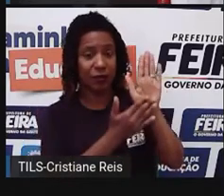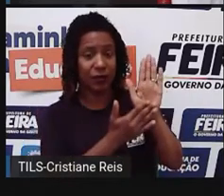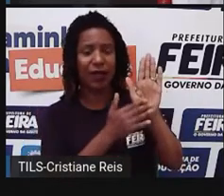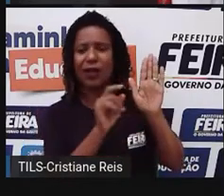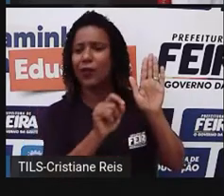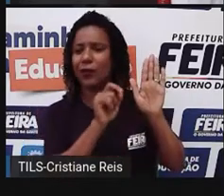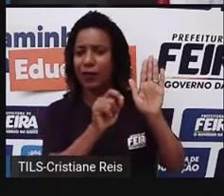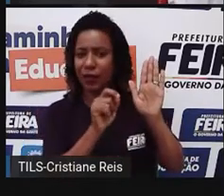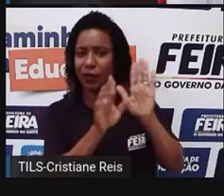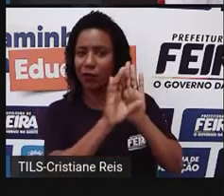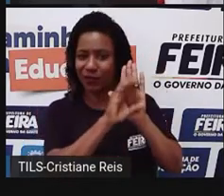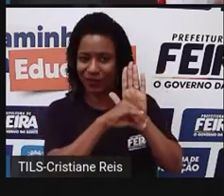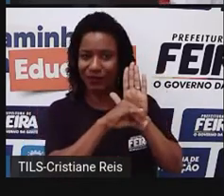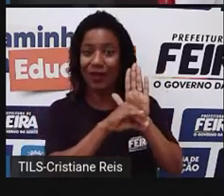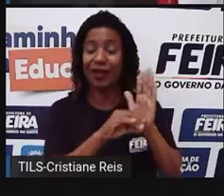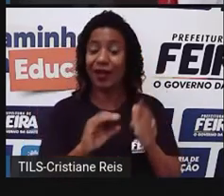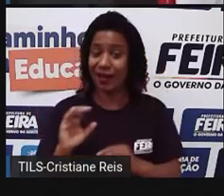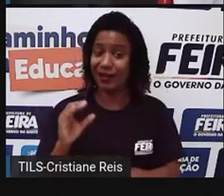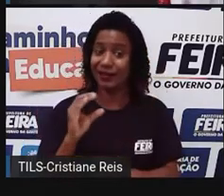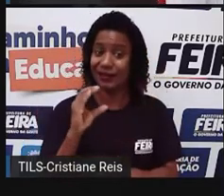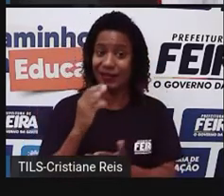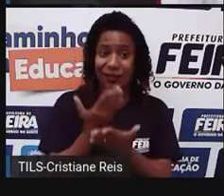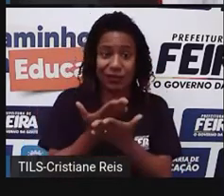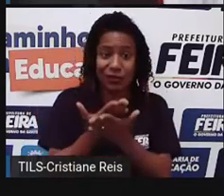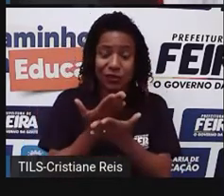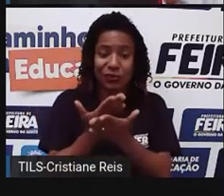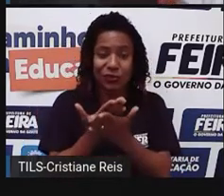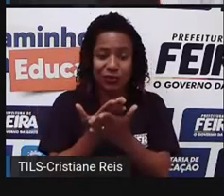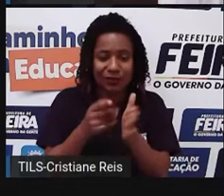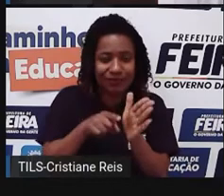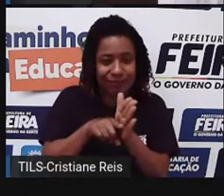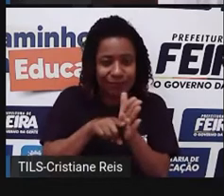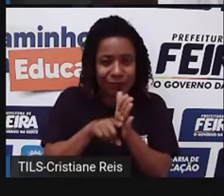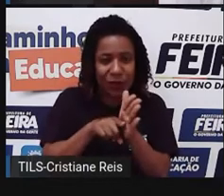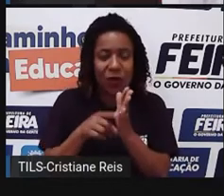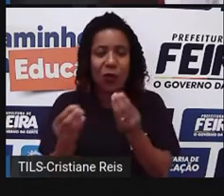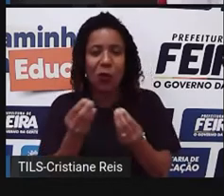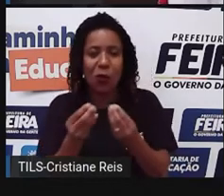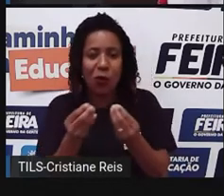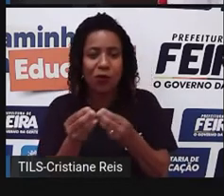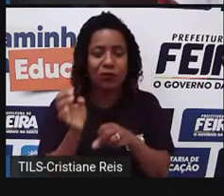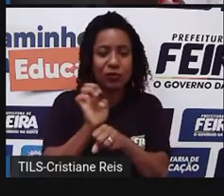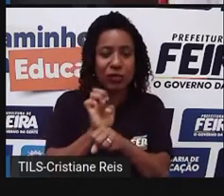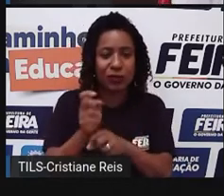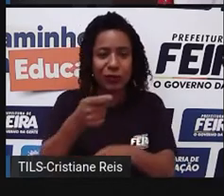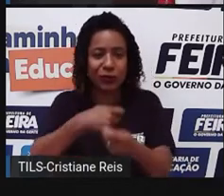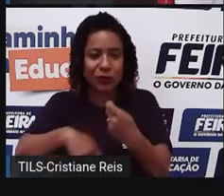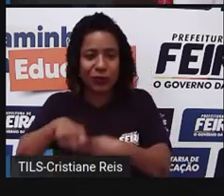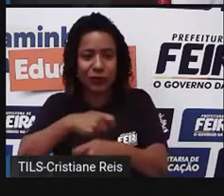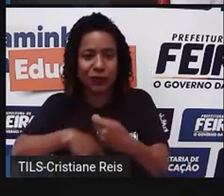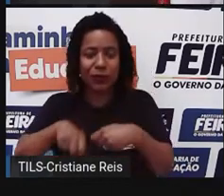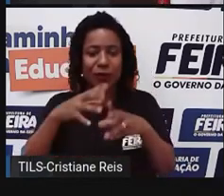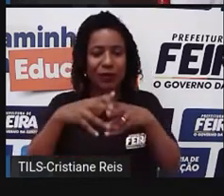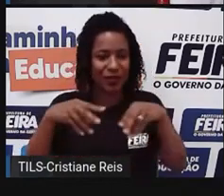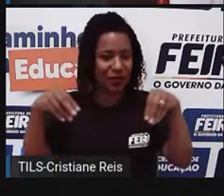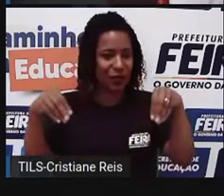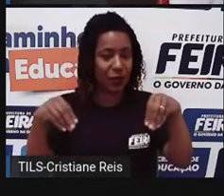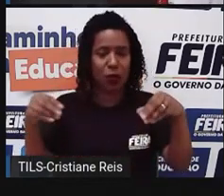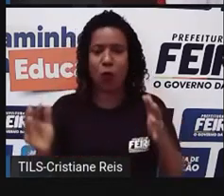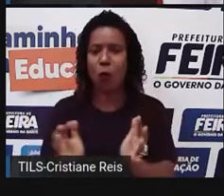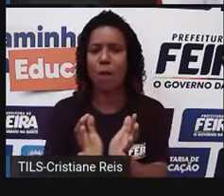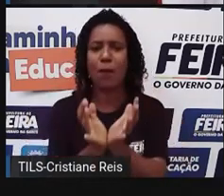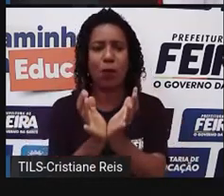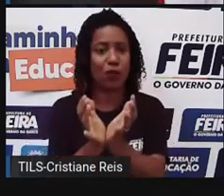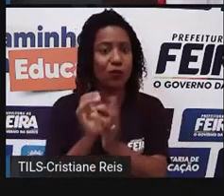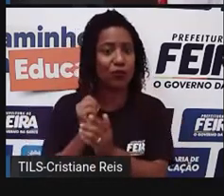estuda, né, estratégias de Estado para administrar seu território, visando a sobrevivência de seu povo